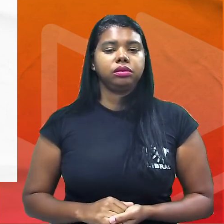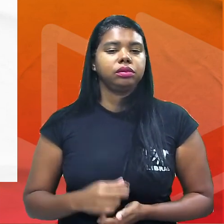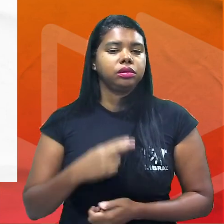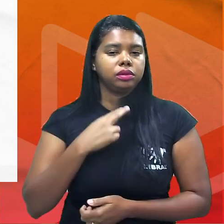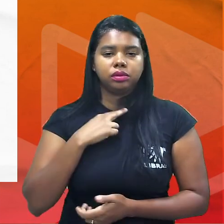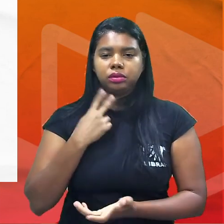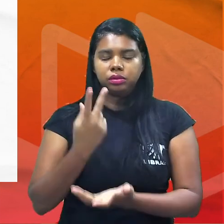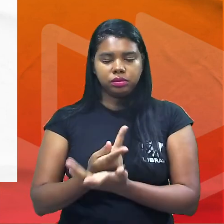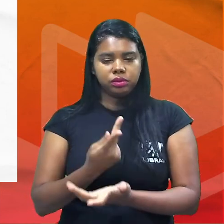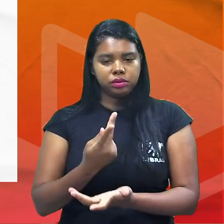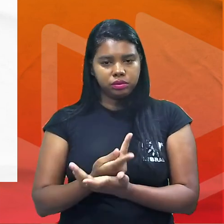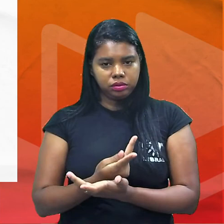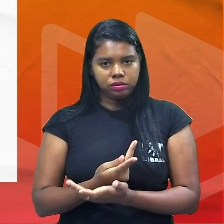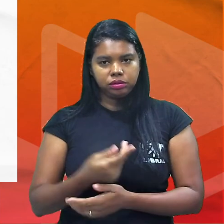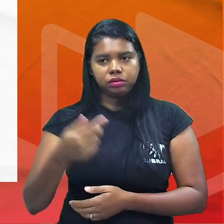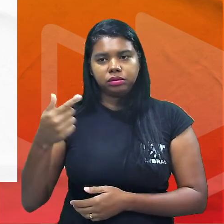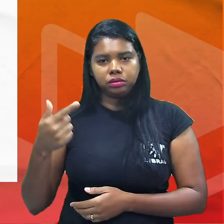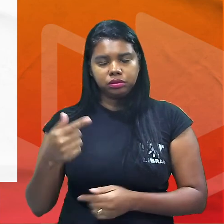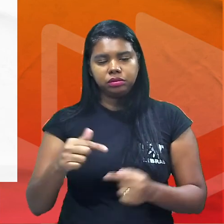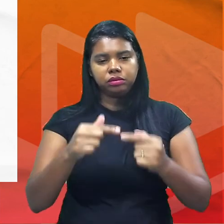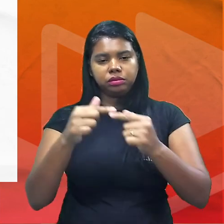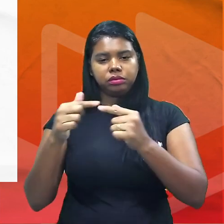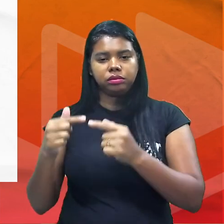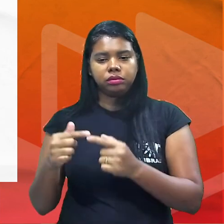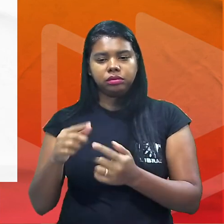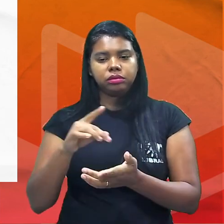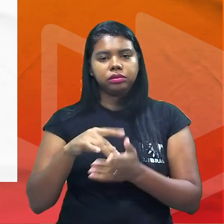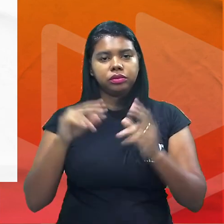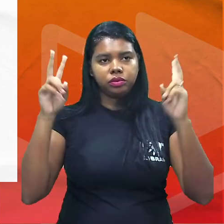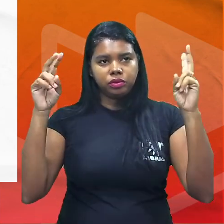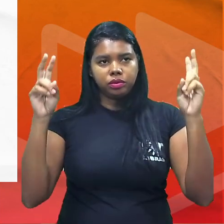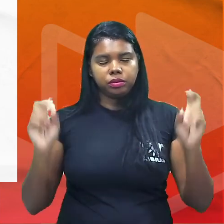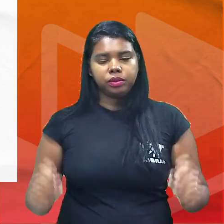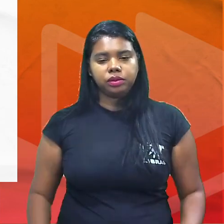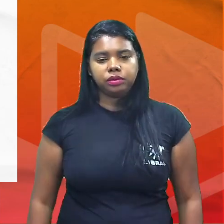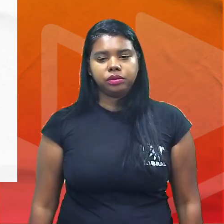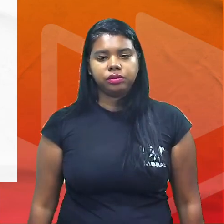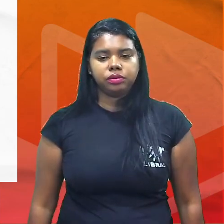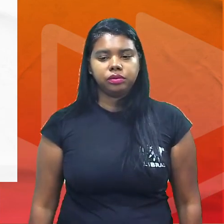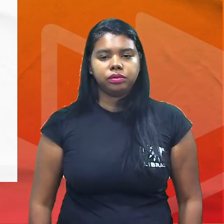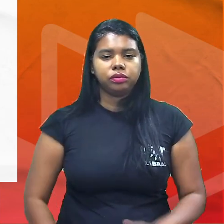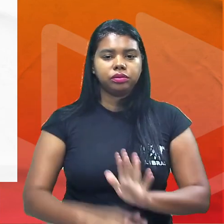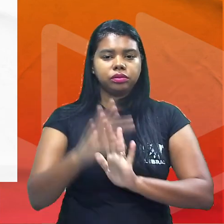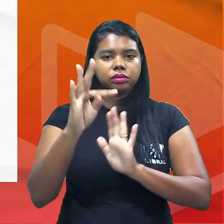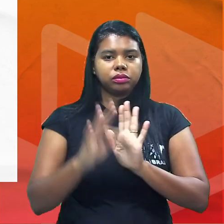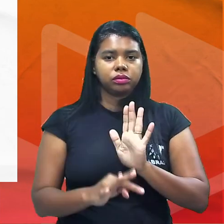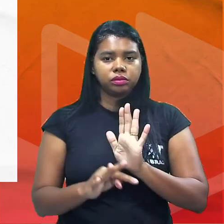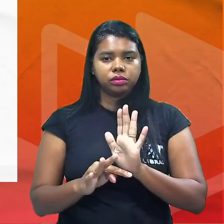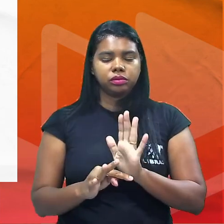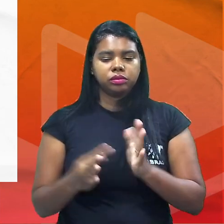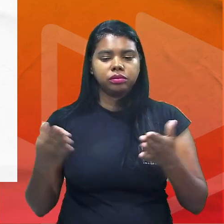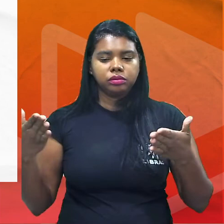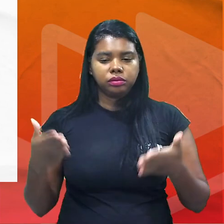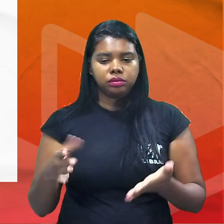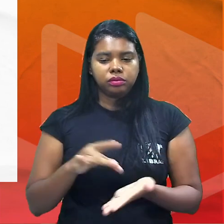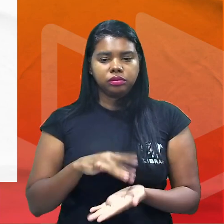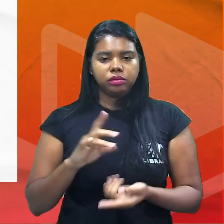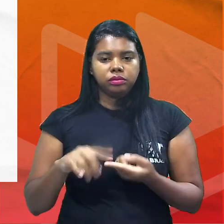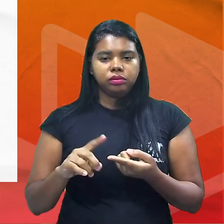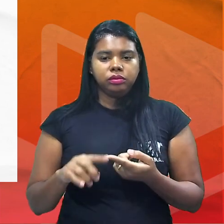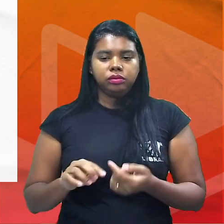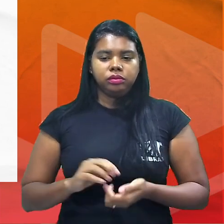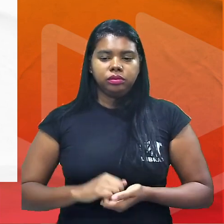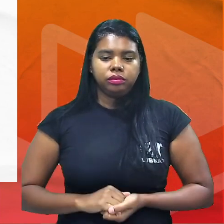segunda elas estão bem relacionadas e ela está dentro da temática da ideia central do texto e essa ideia central está exatamente também